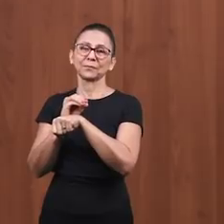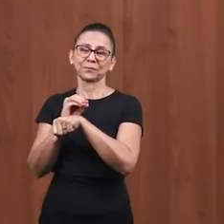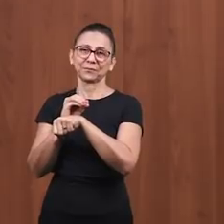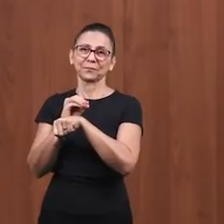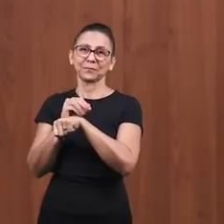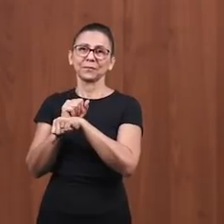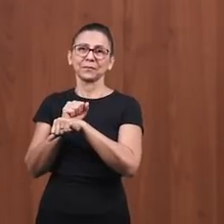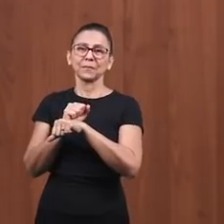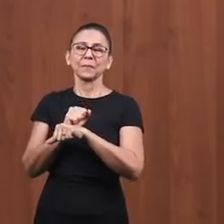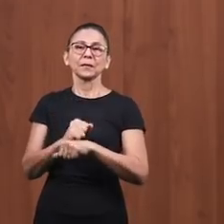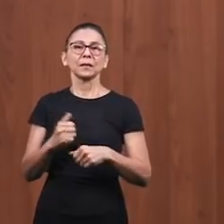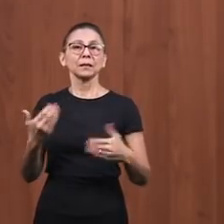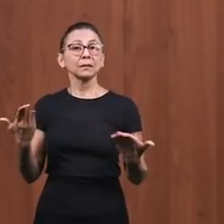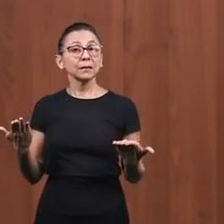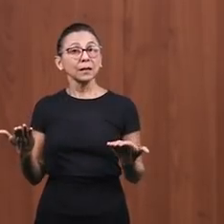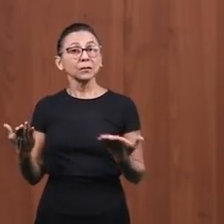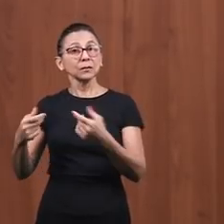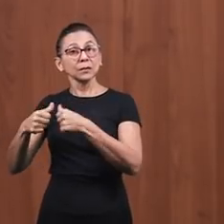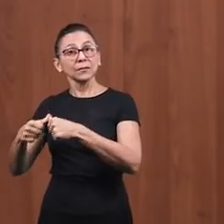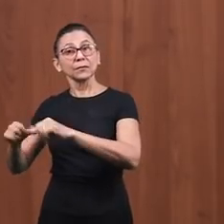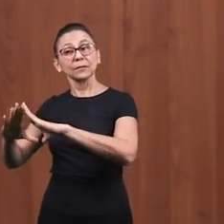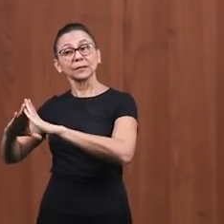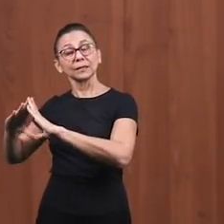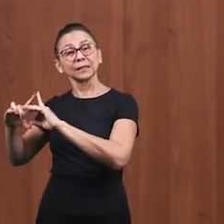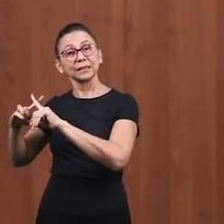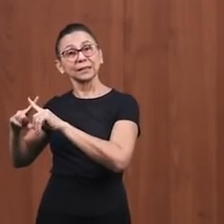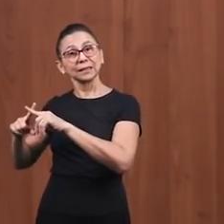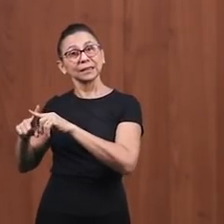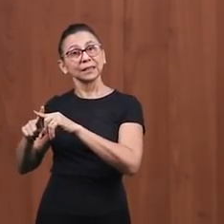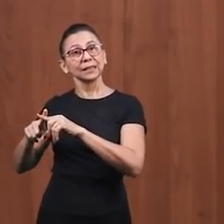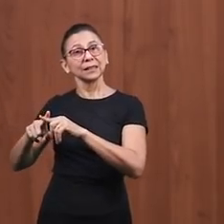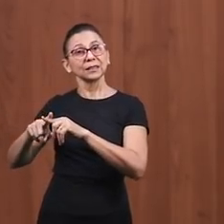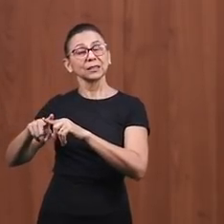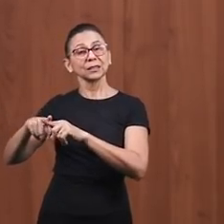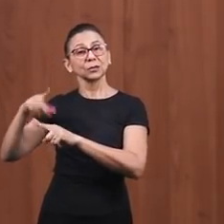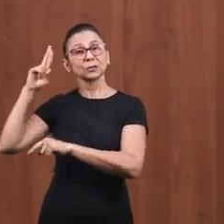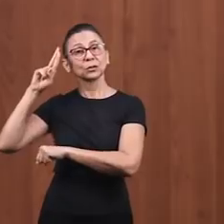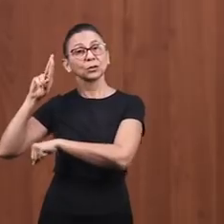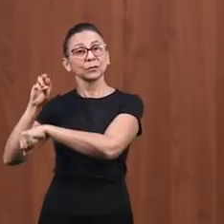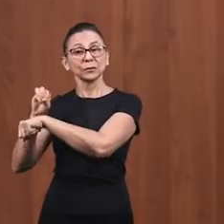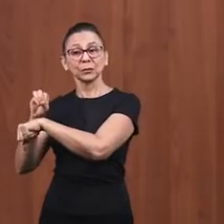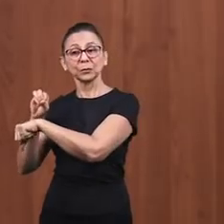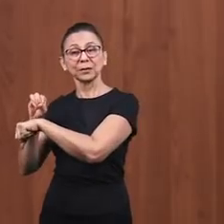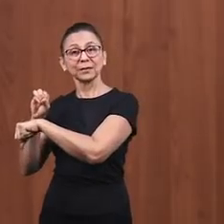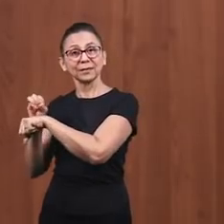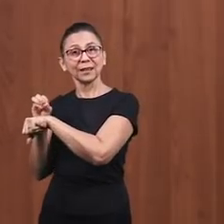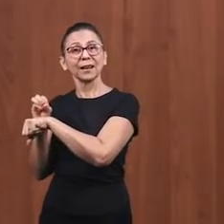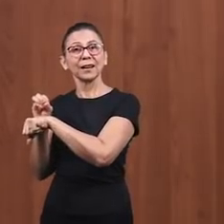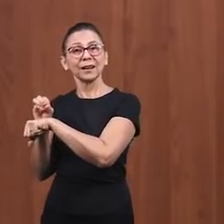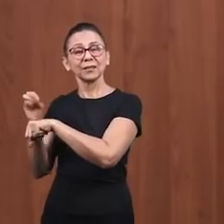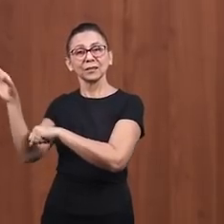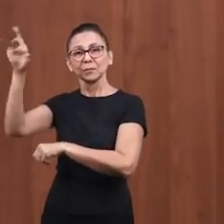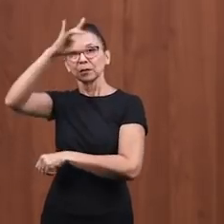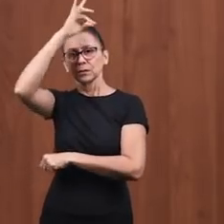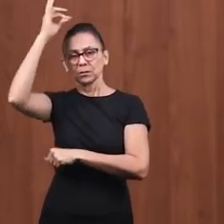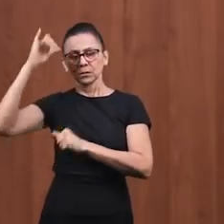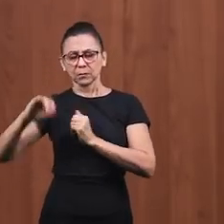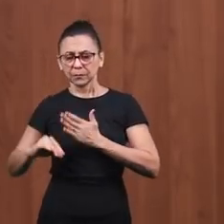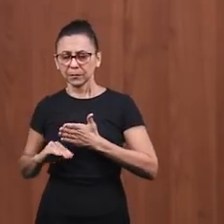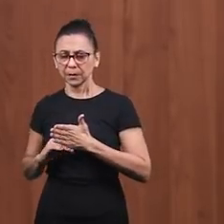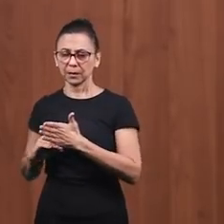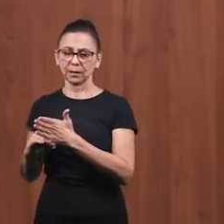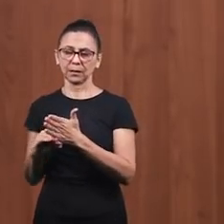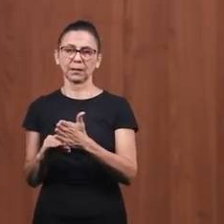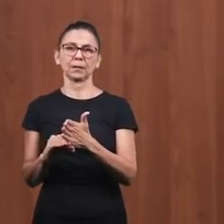igreja que nós devemos ficar. É lá que o Senhor vai cuidar de nós. É lá que o Espírito Santo vai dirigir as nossas vidas.